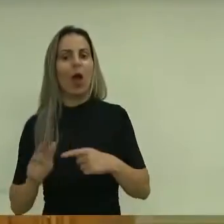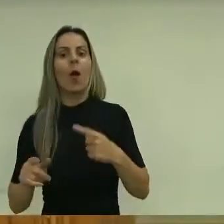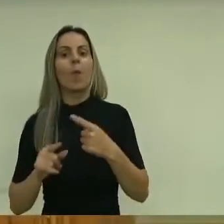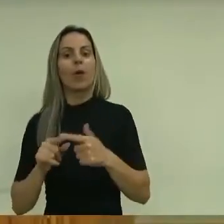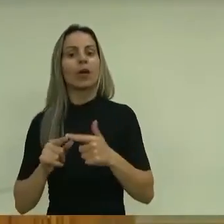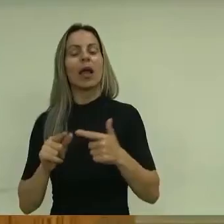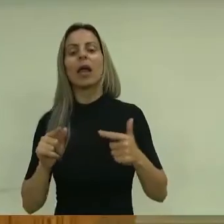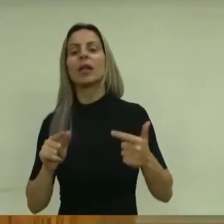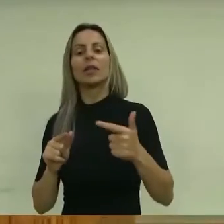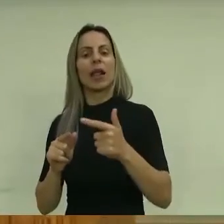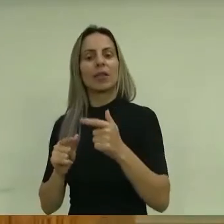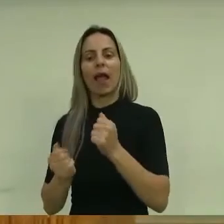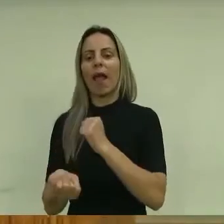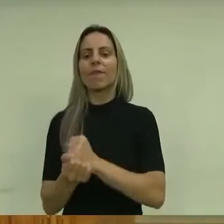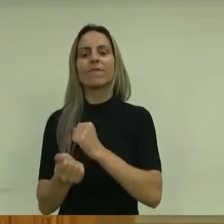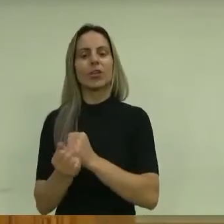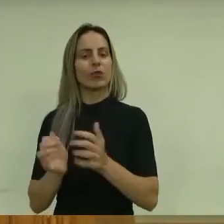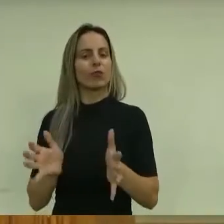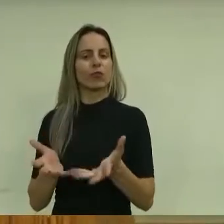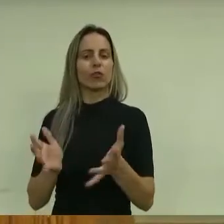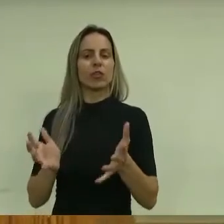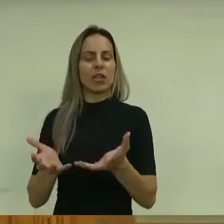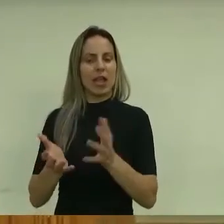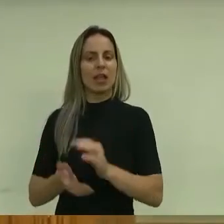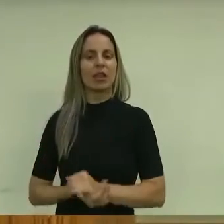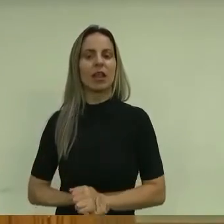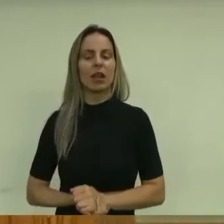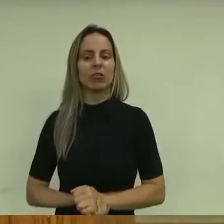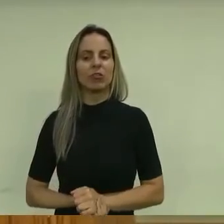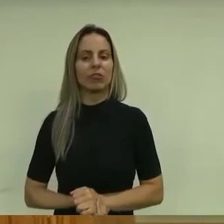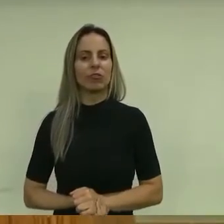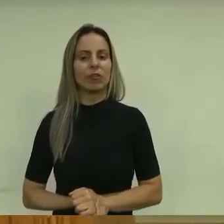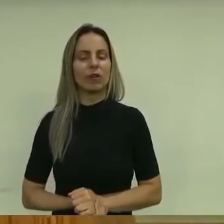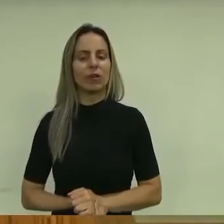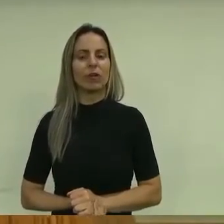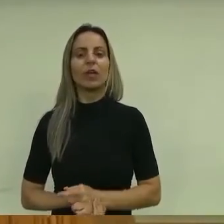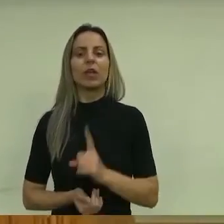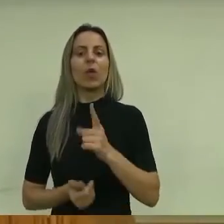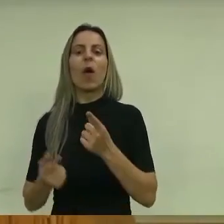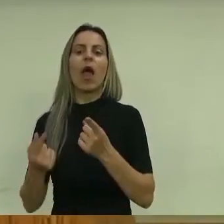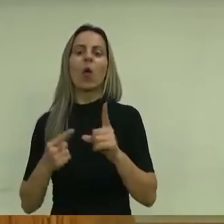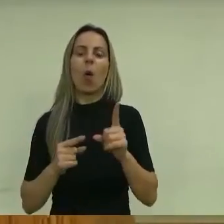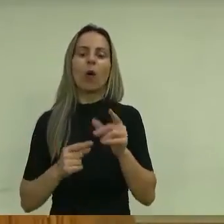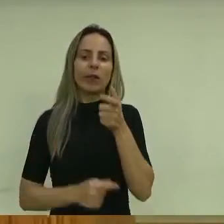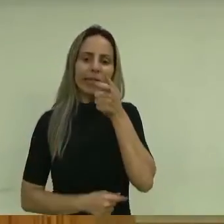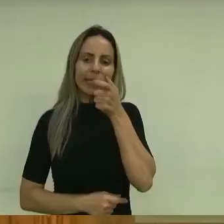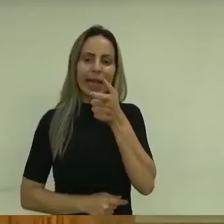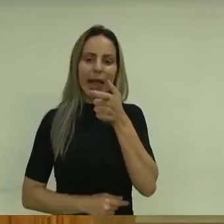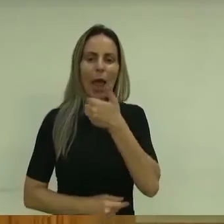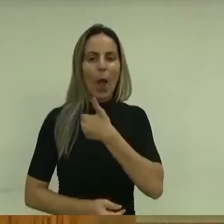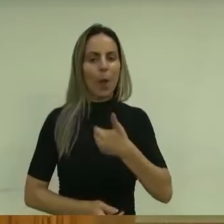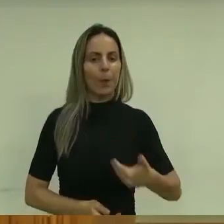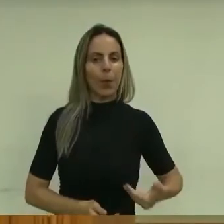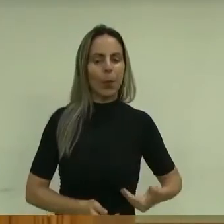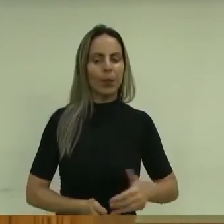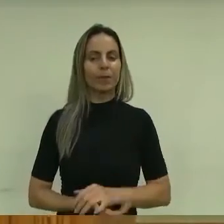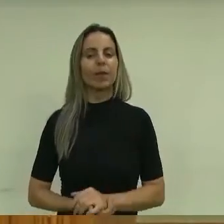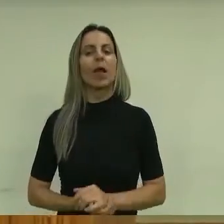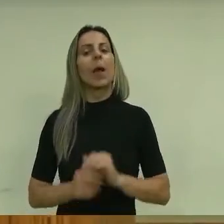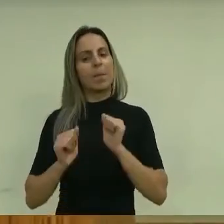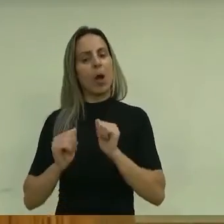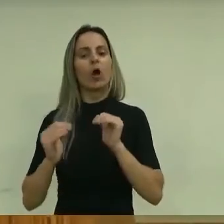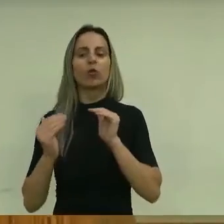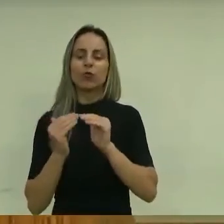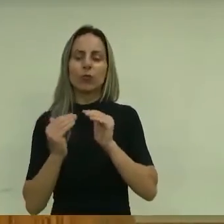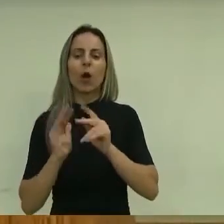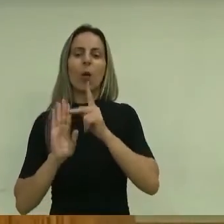tem vício de iniciativa e nem é contra o interesse público. Ele pode ser favorável. Olha,